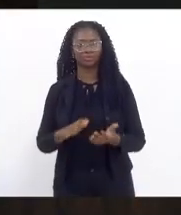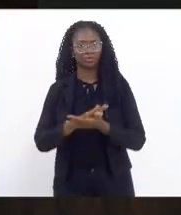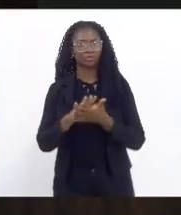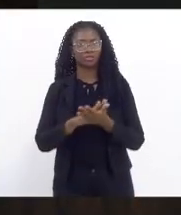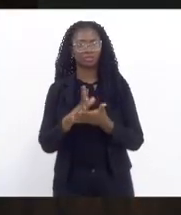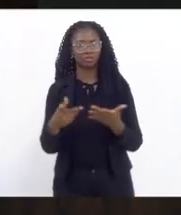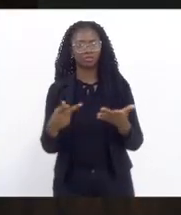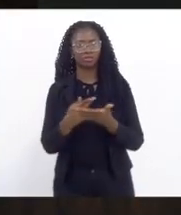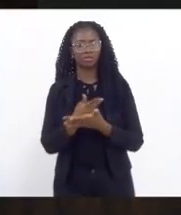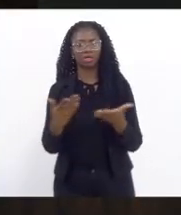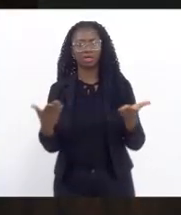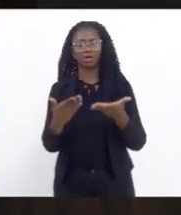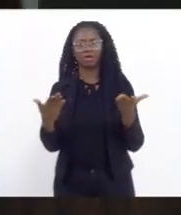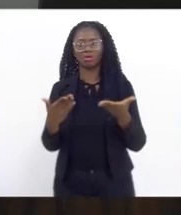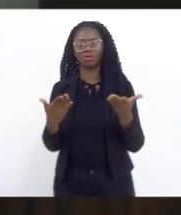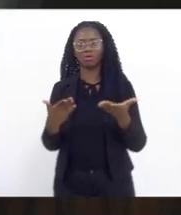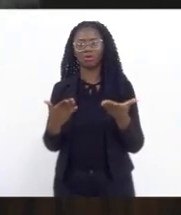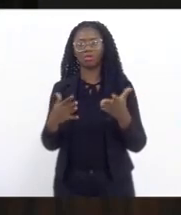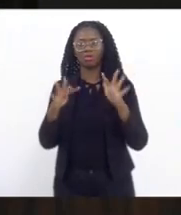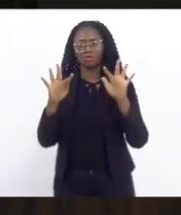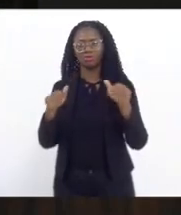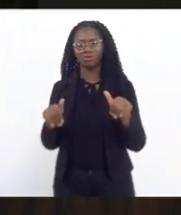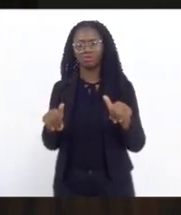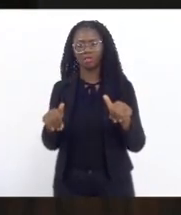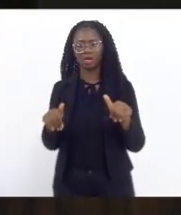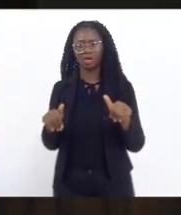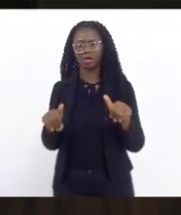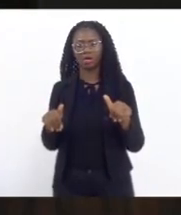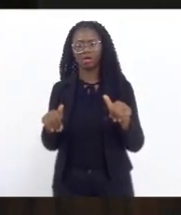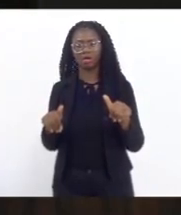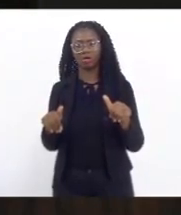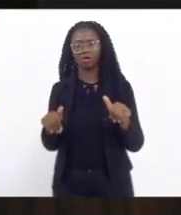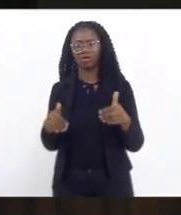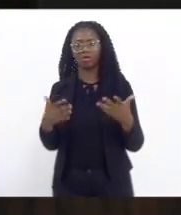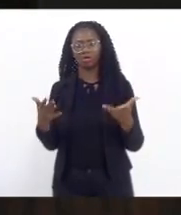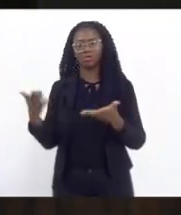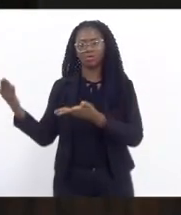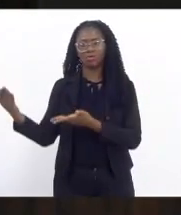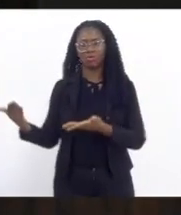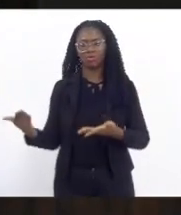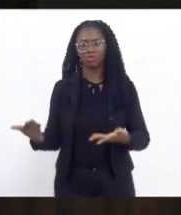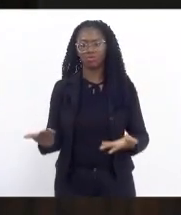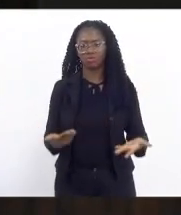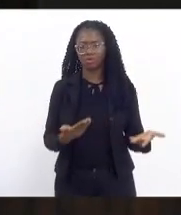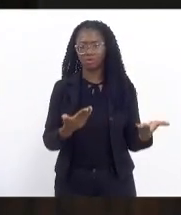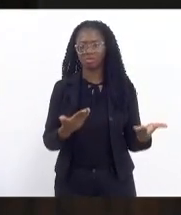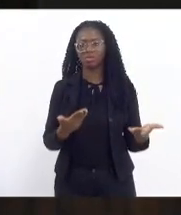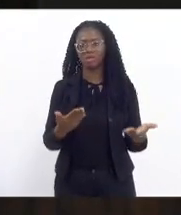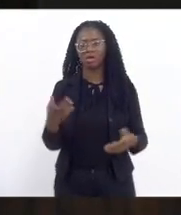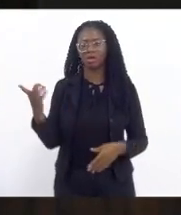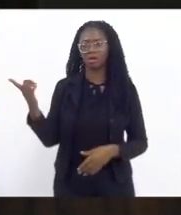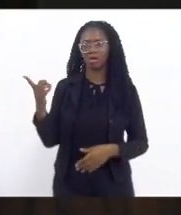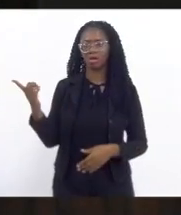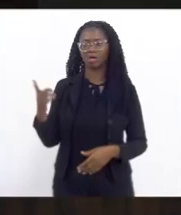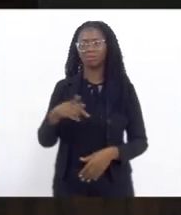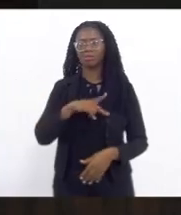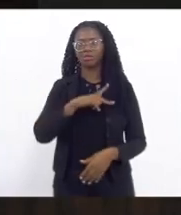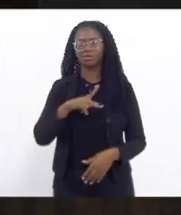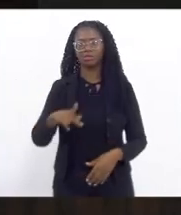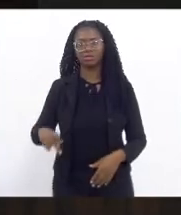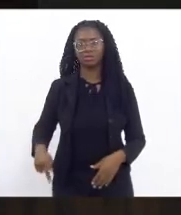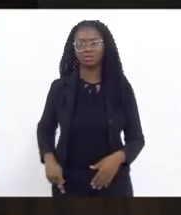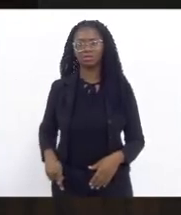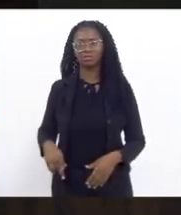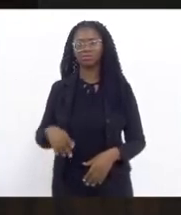passo o expediente final queria convidar a deputada Marta Rocha por gentileza para presidir o